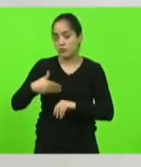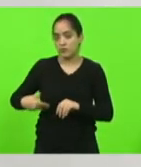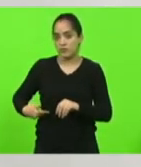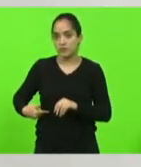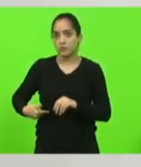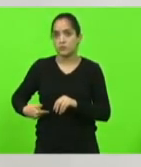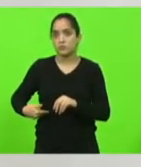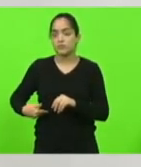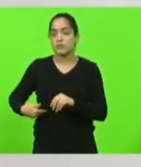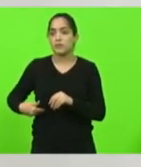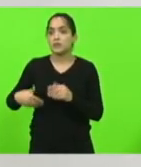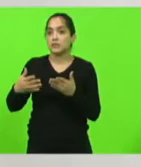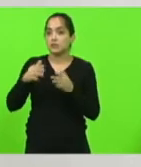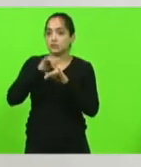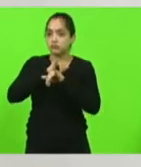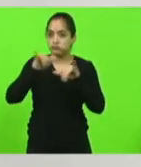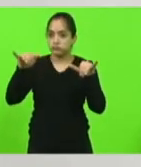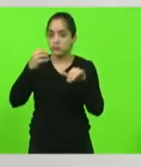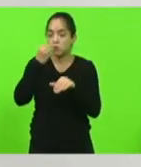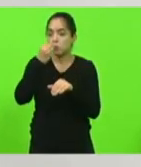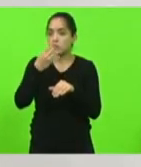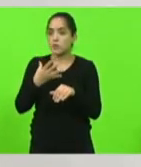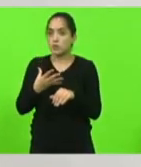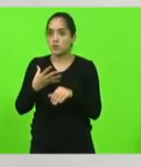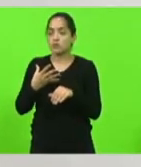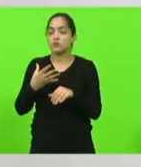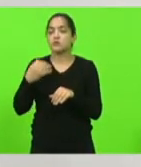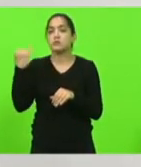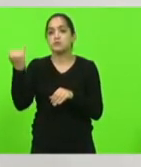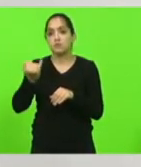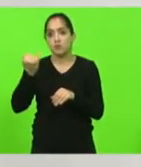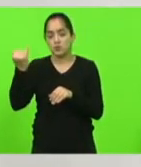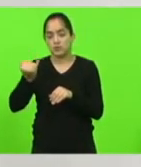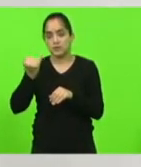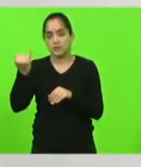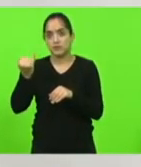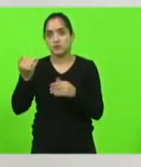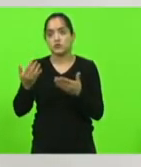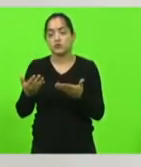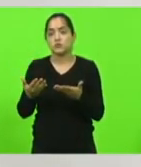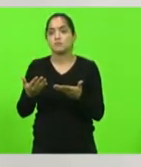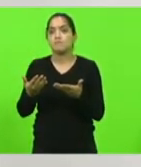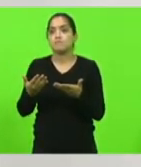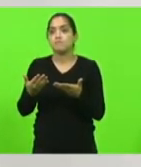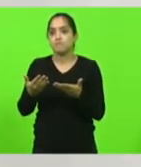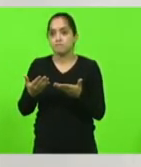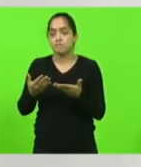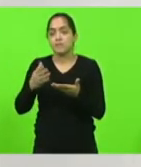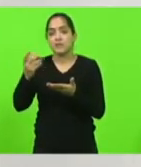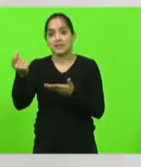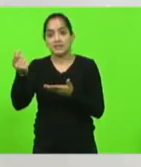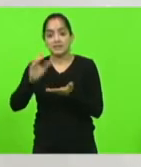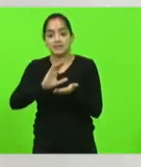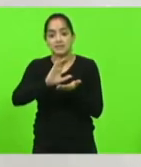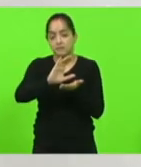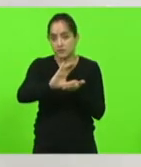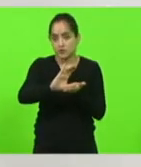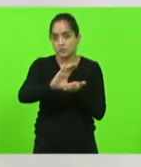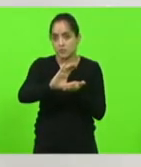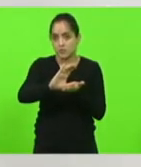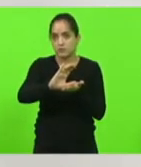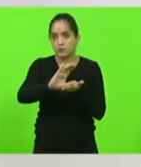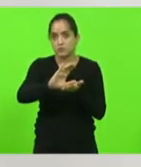é uma boa notícia é importante essa esses investimentos no Planalto Norte